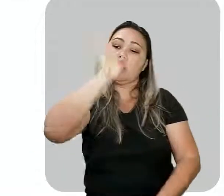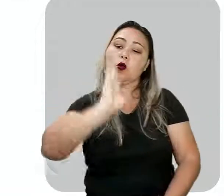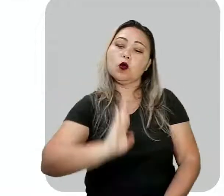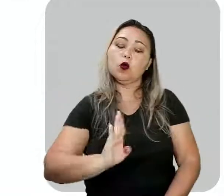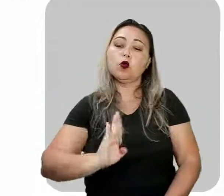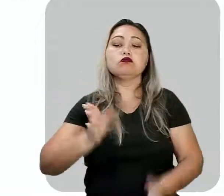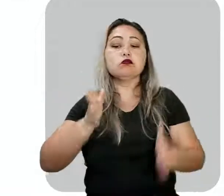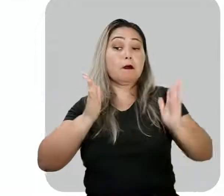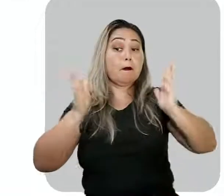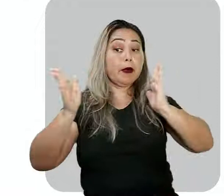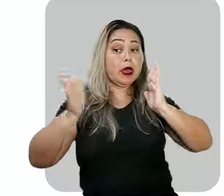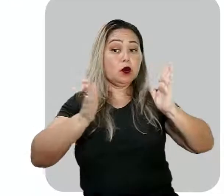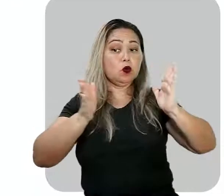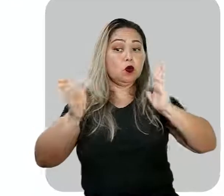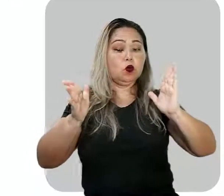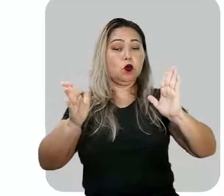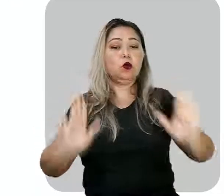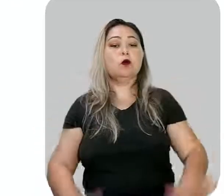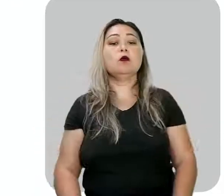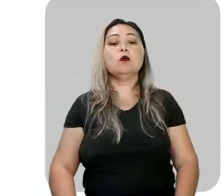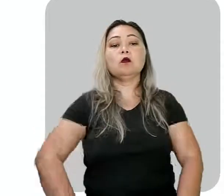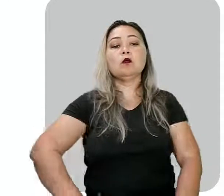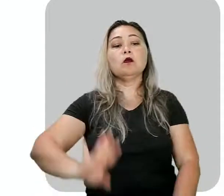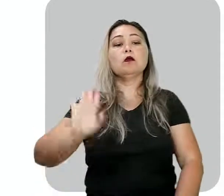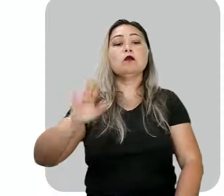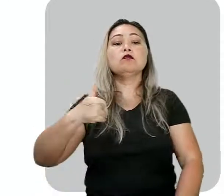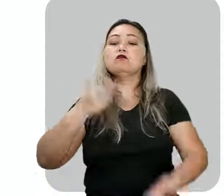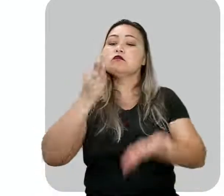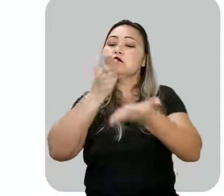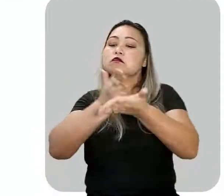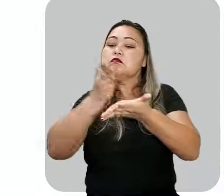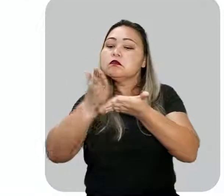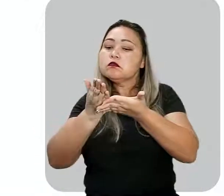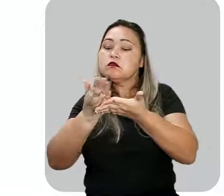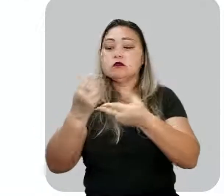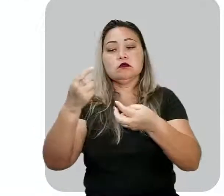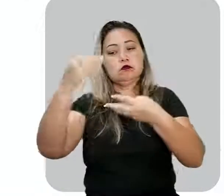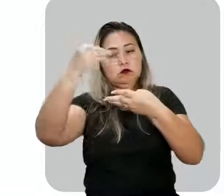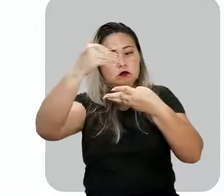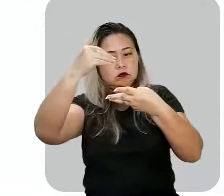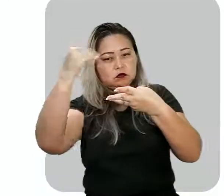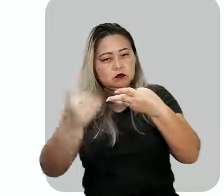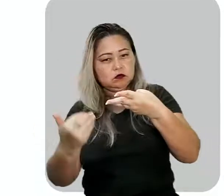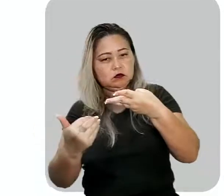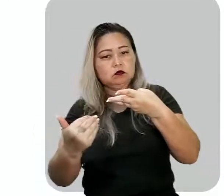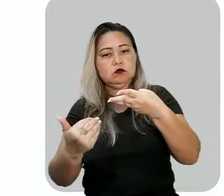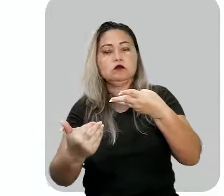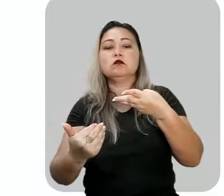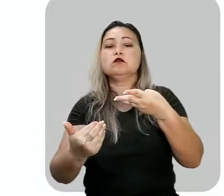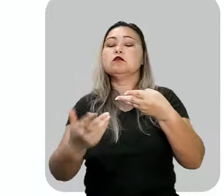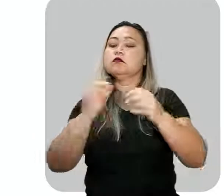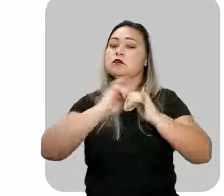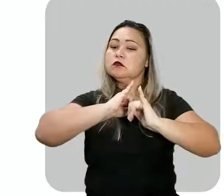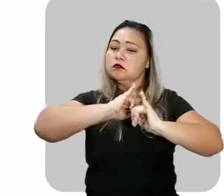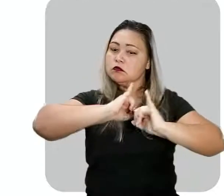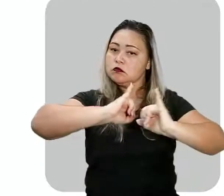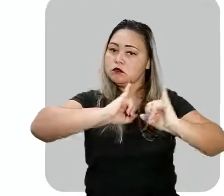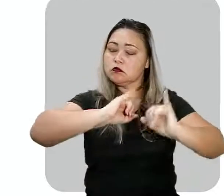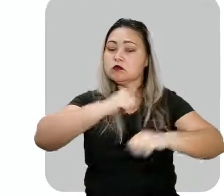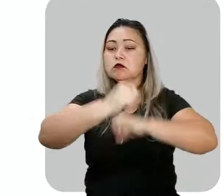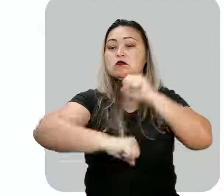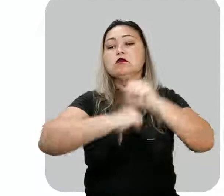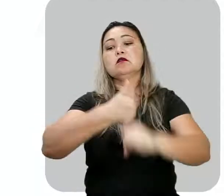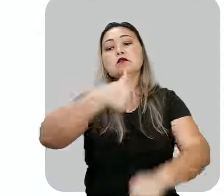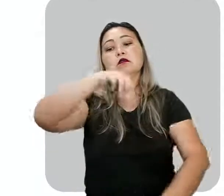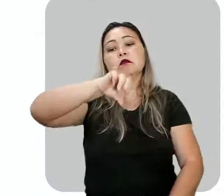do período. Essa obra está dividida em três partes. Ela foi publicada